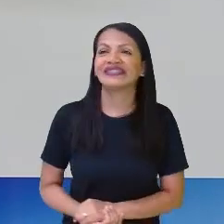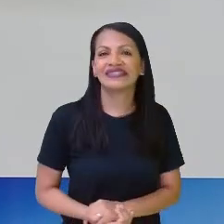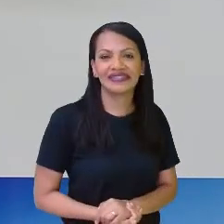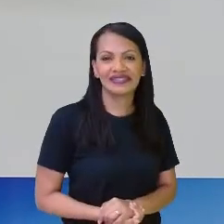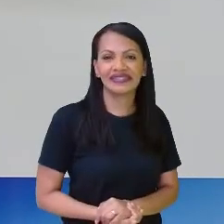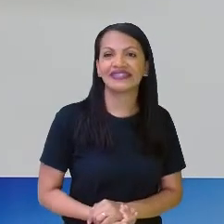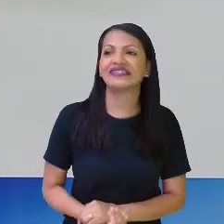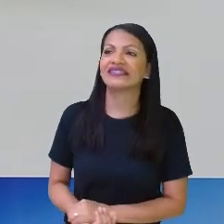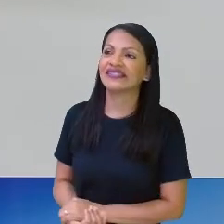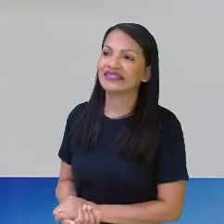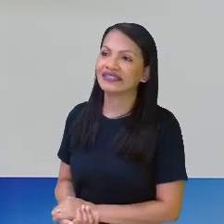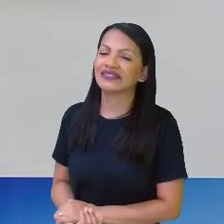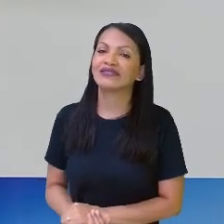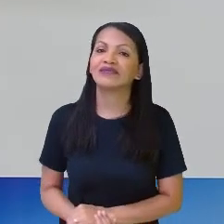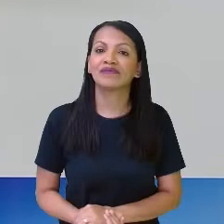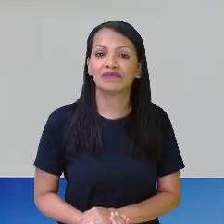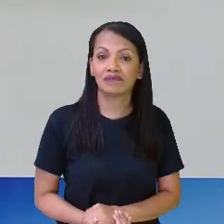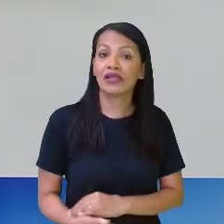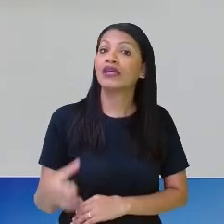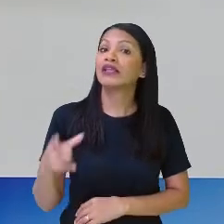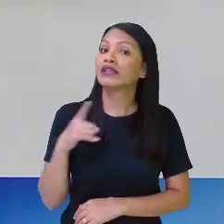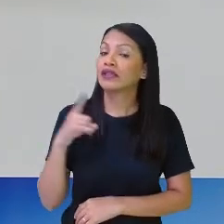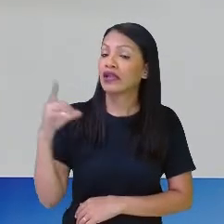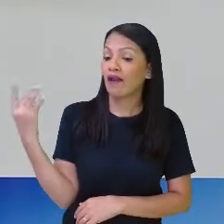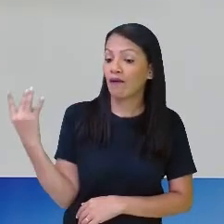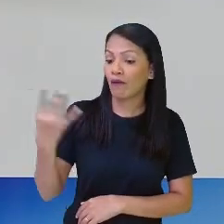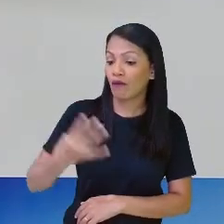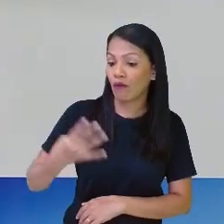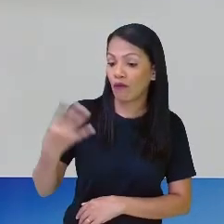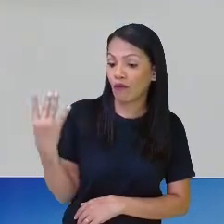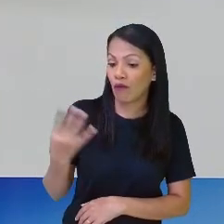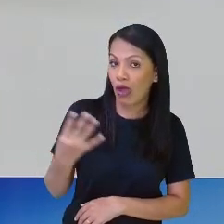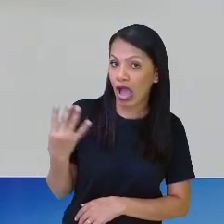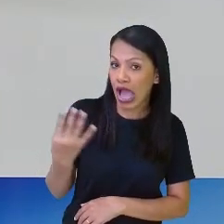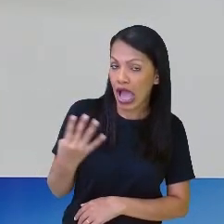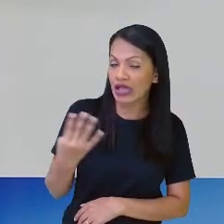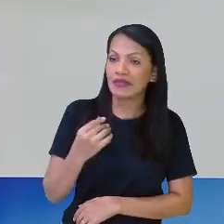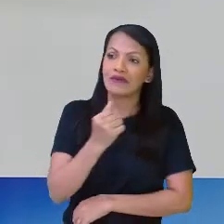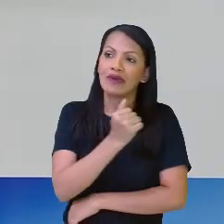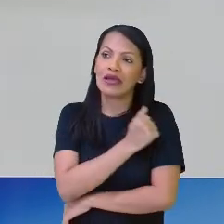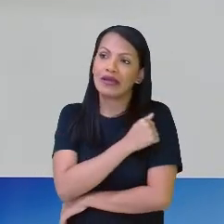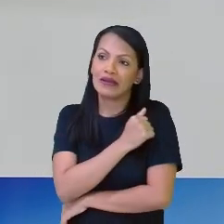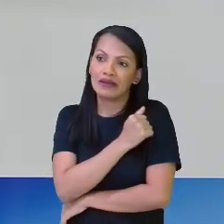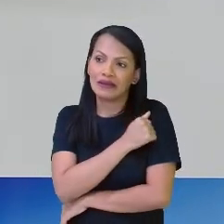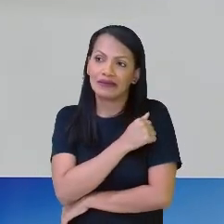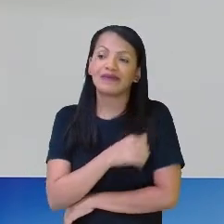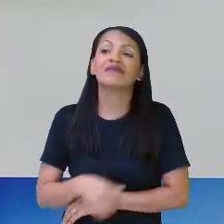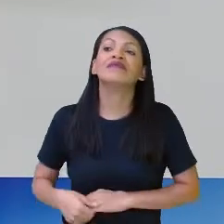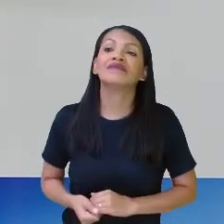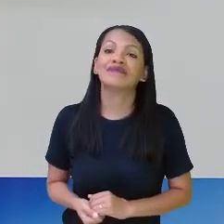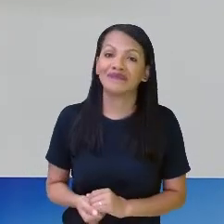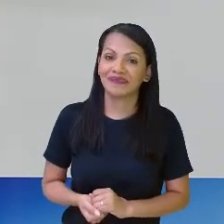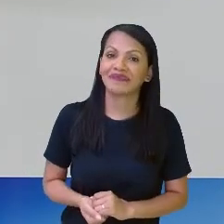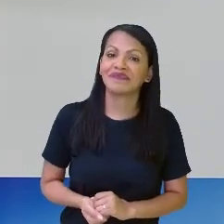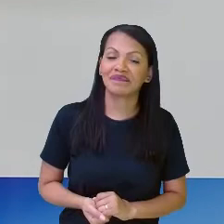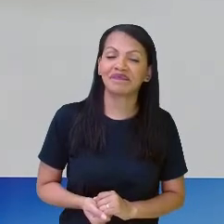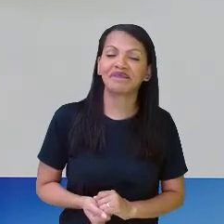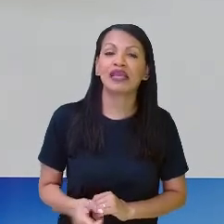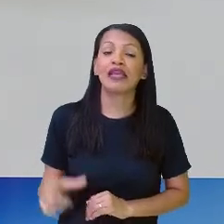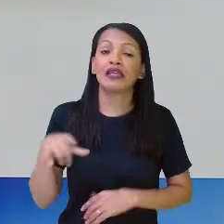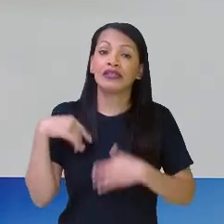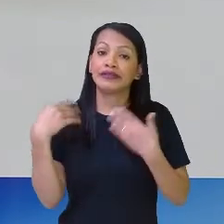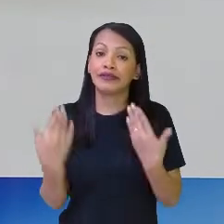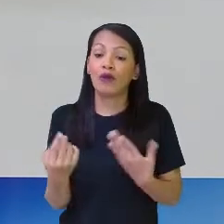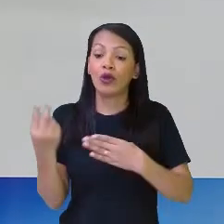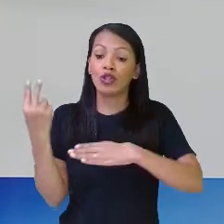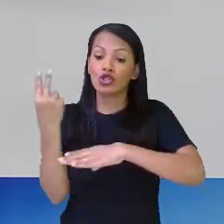só um pedacinho desse. Eu tinha 4 alunos. Mais 2 quintos é esse conjunto, mais esse. eu tenho 4 estudantes,